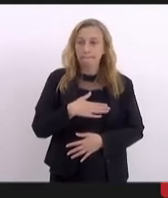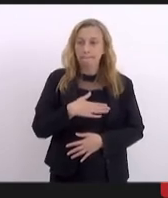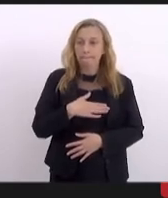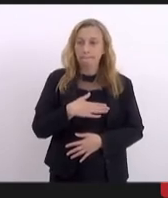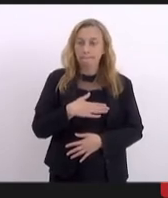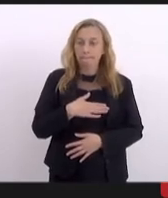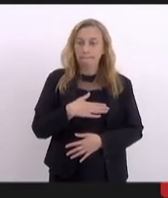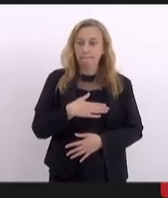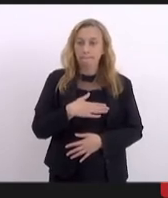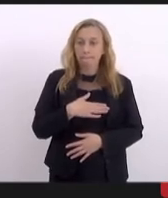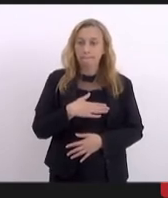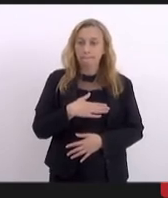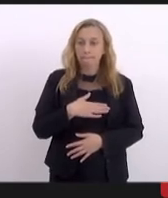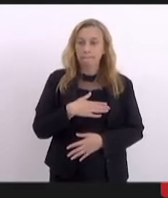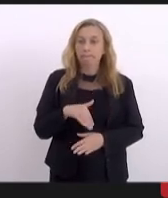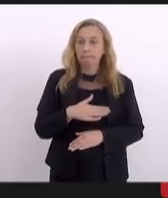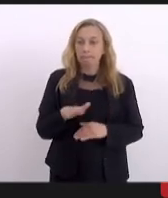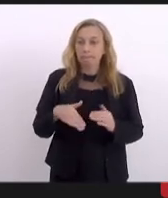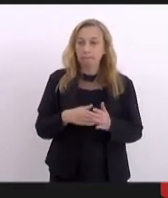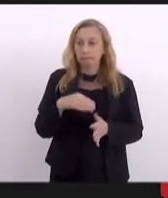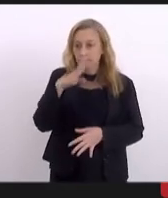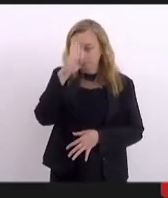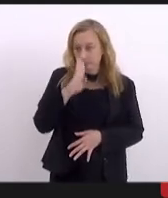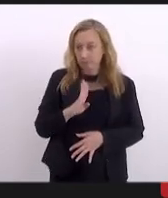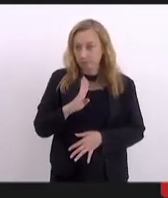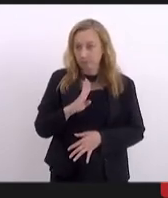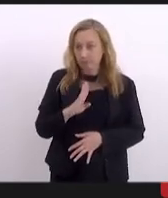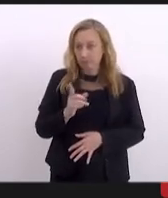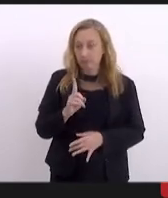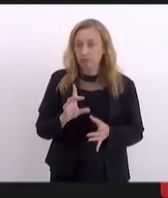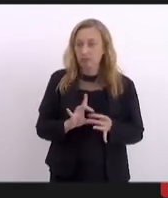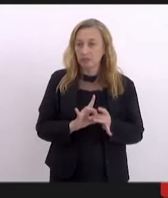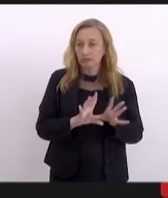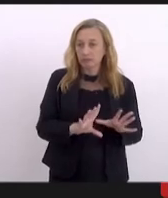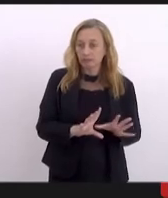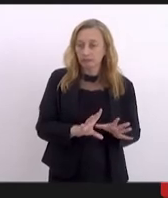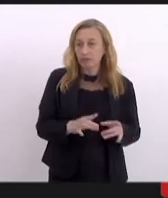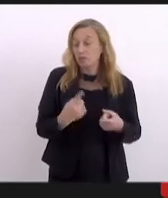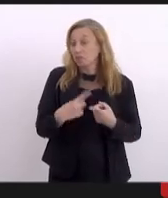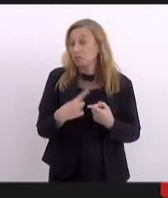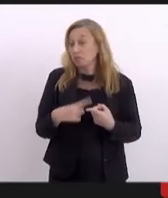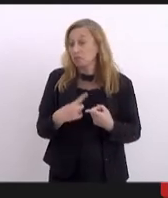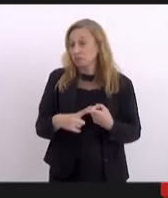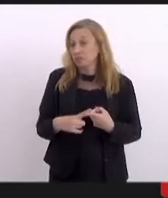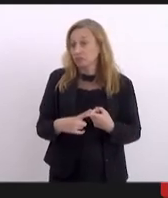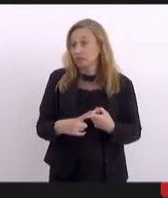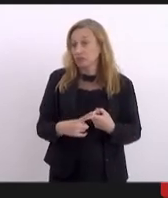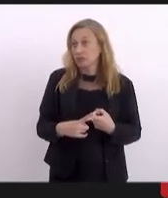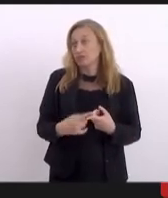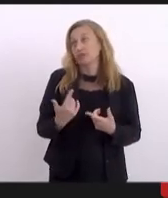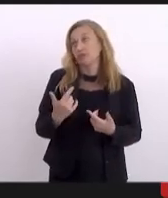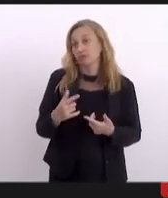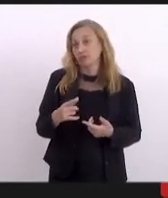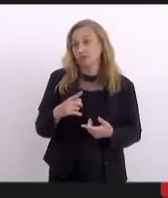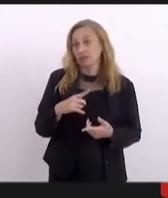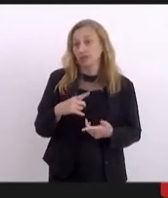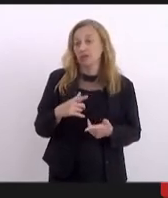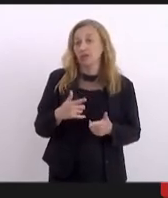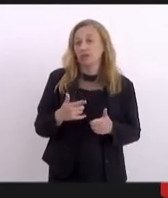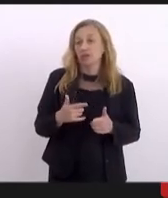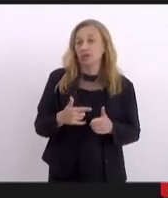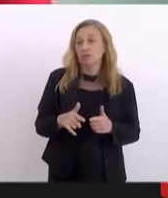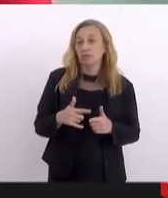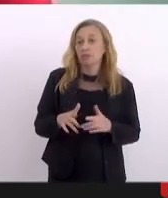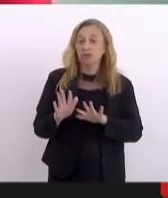fosse para todo mundo e de graça. E não autorizativo, porque aí torna-se aquela coisa que, se